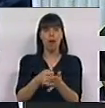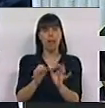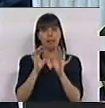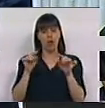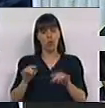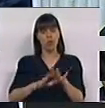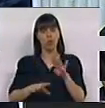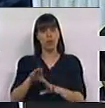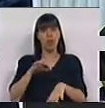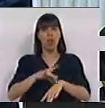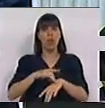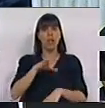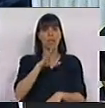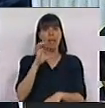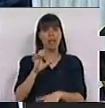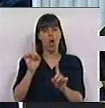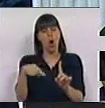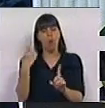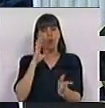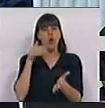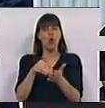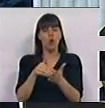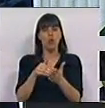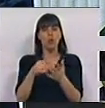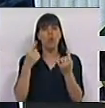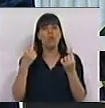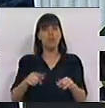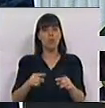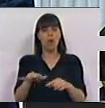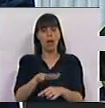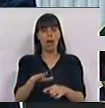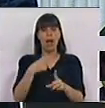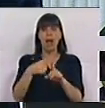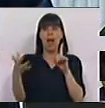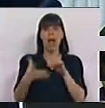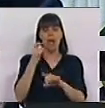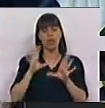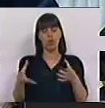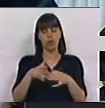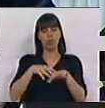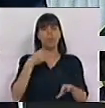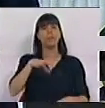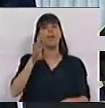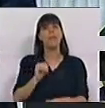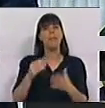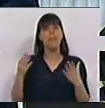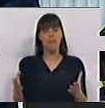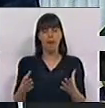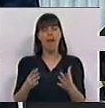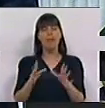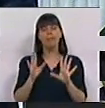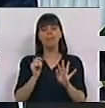como hoje se faz para a hepatite C, dependeria do resultado esteve apenas lugar nos casos 10. O Grupo Parlamentar do Partido Socialista